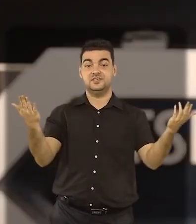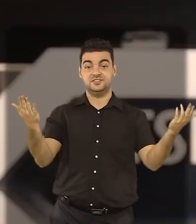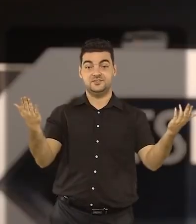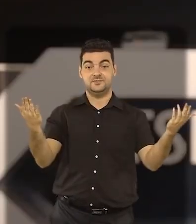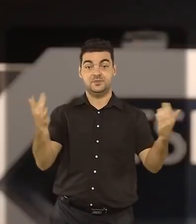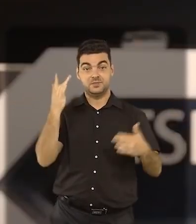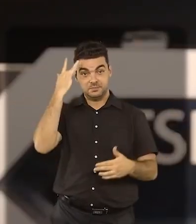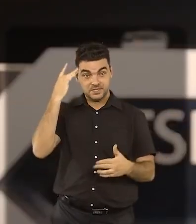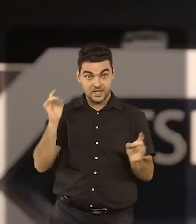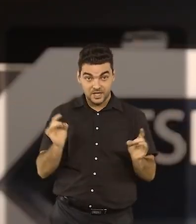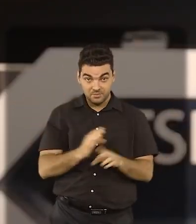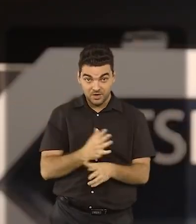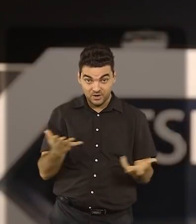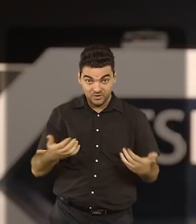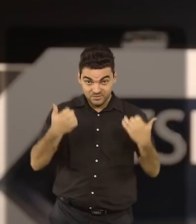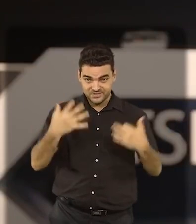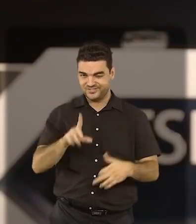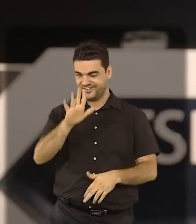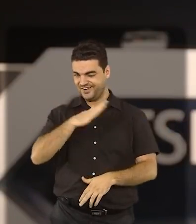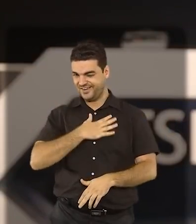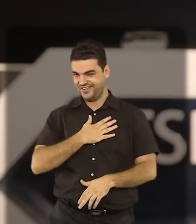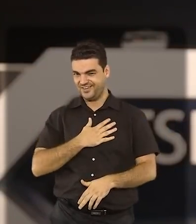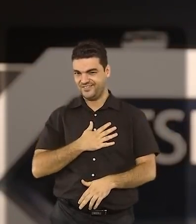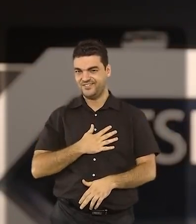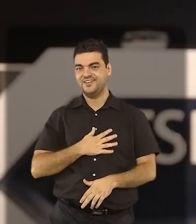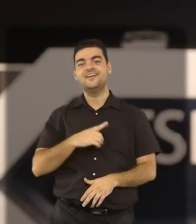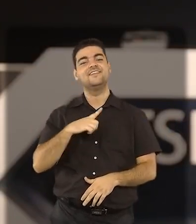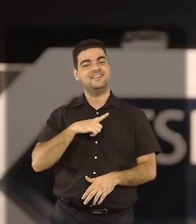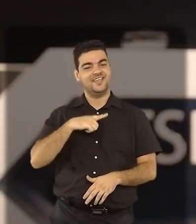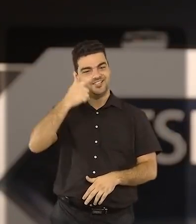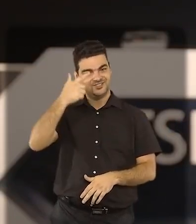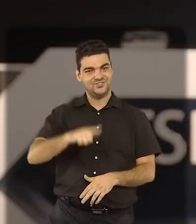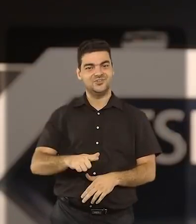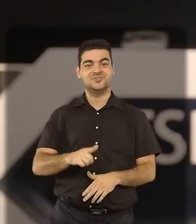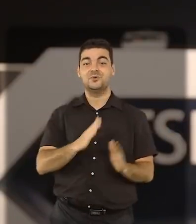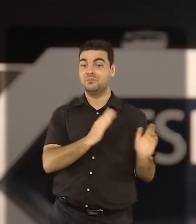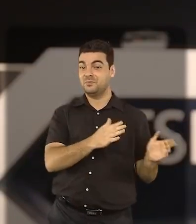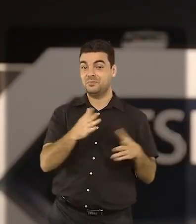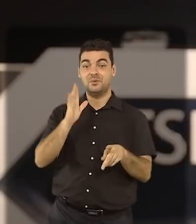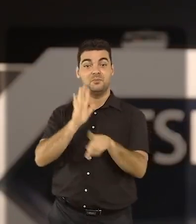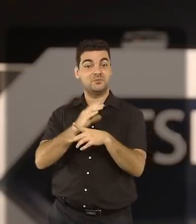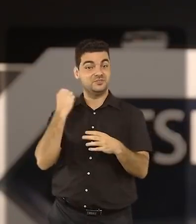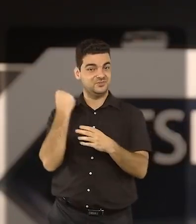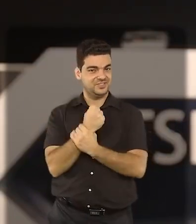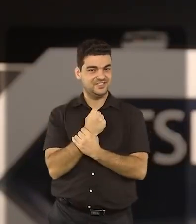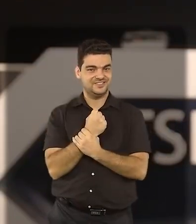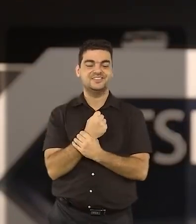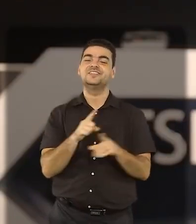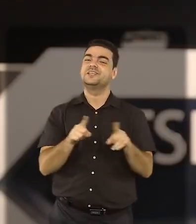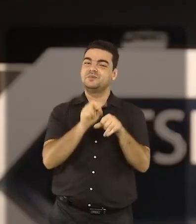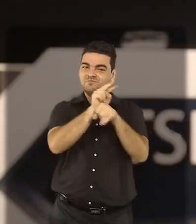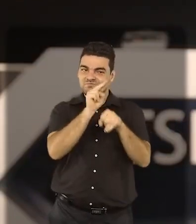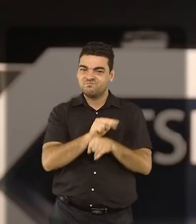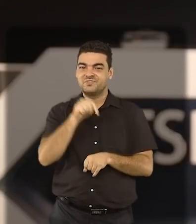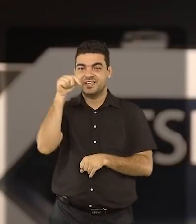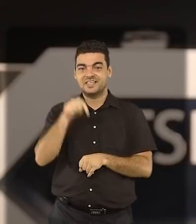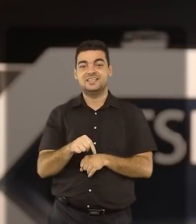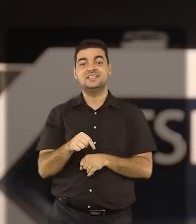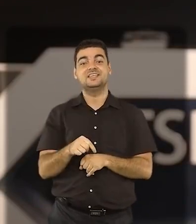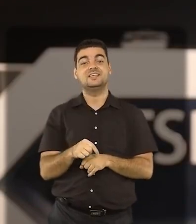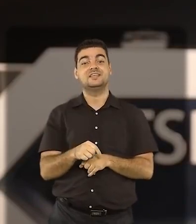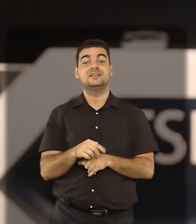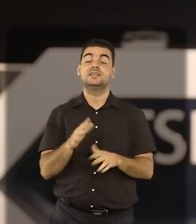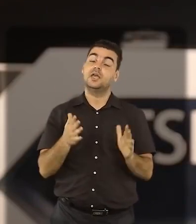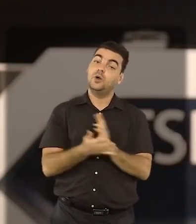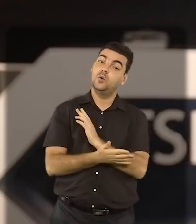acha que acabou a explicação? Calma! Ainda temos outras etapas de segurança e auditorias menos